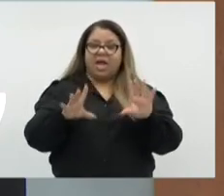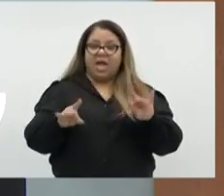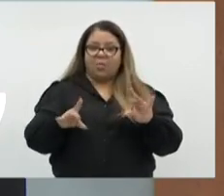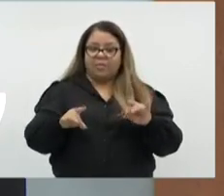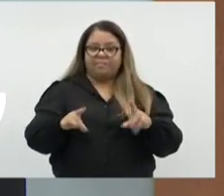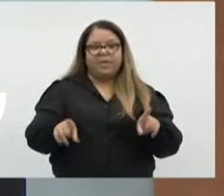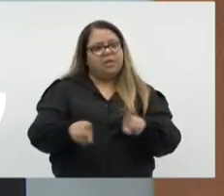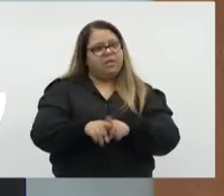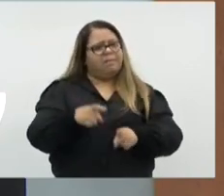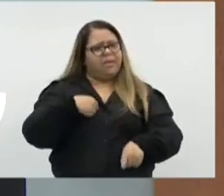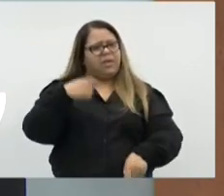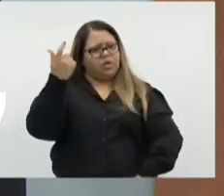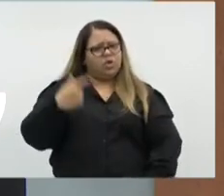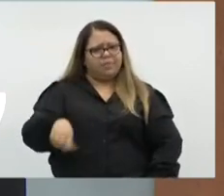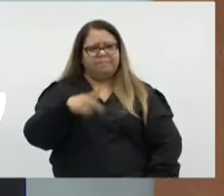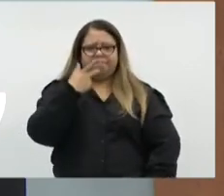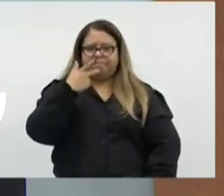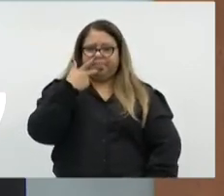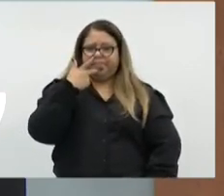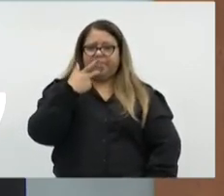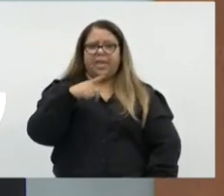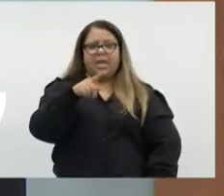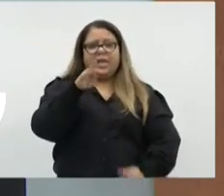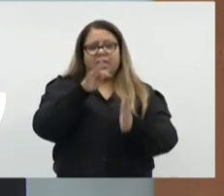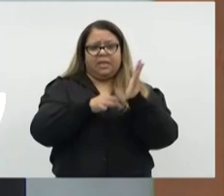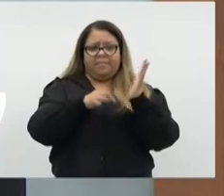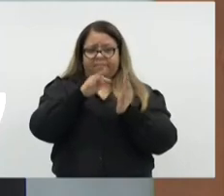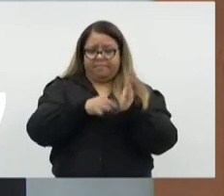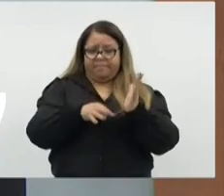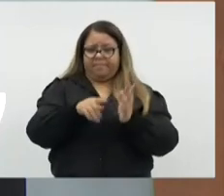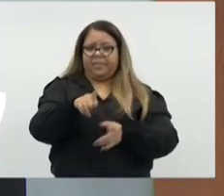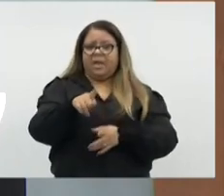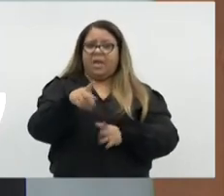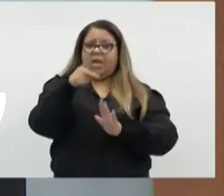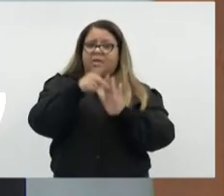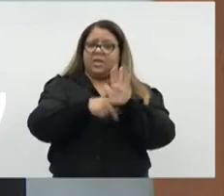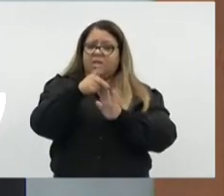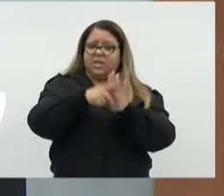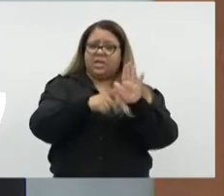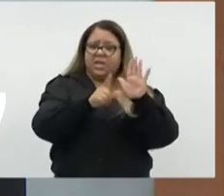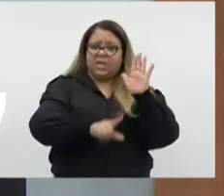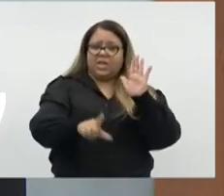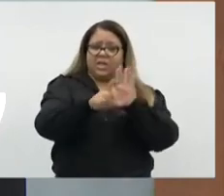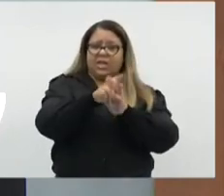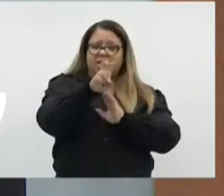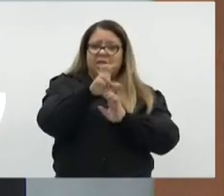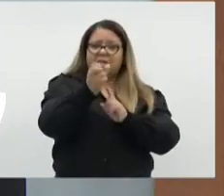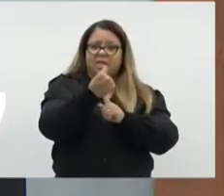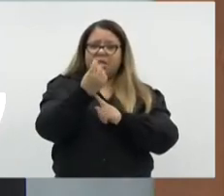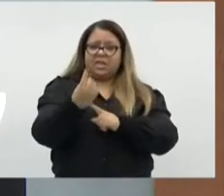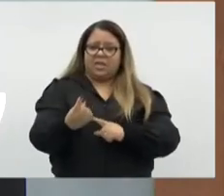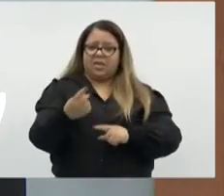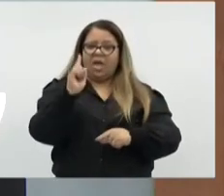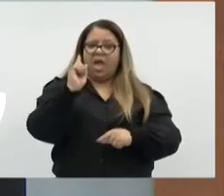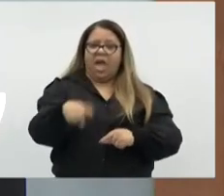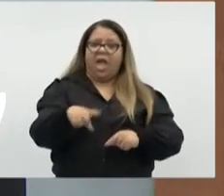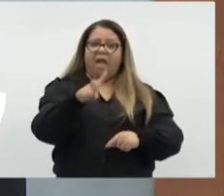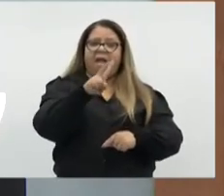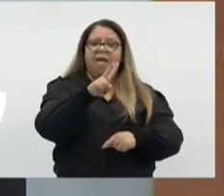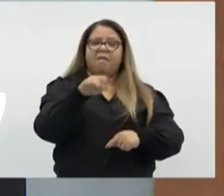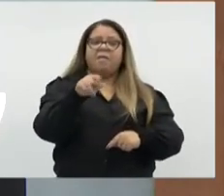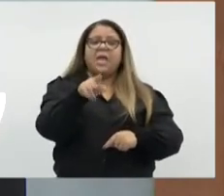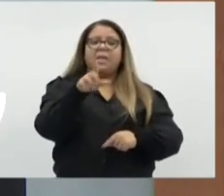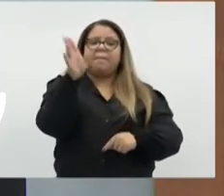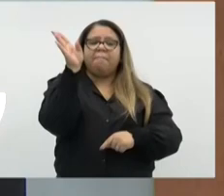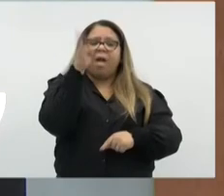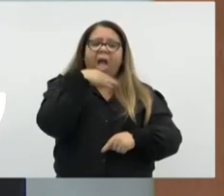Volto a dizer, o texto no projeto de lei 561 faz a maldade